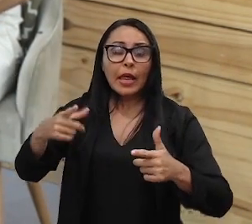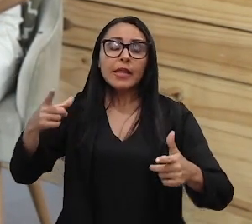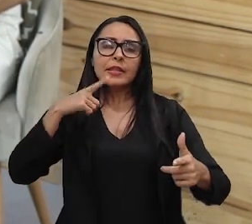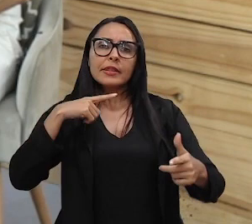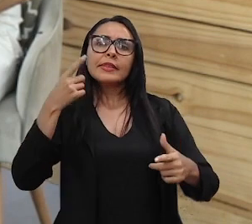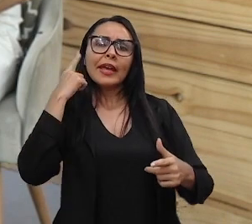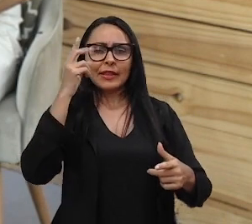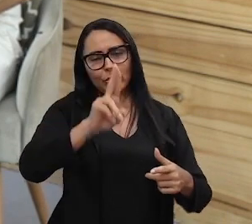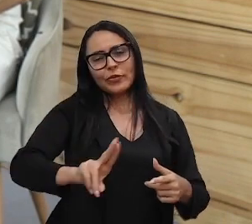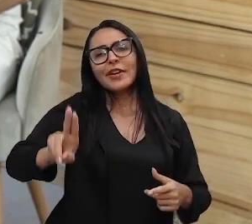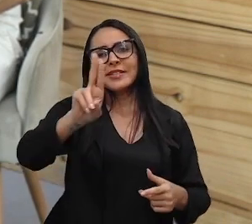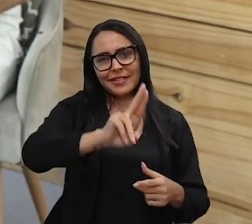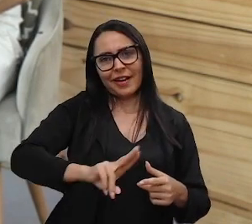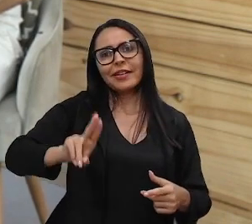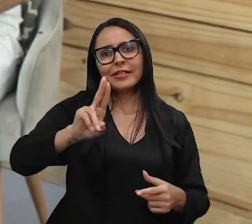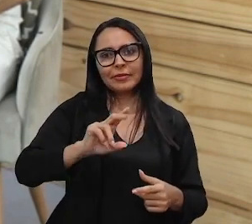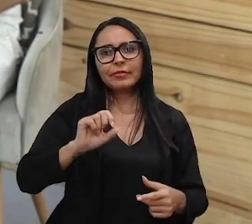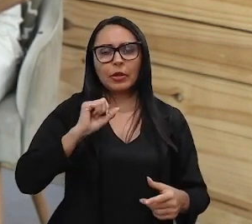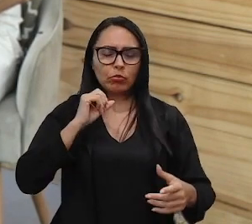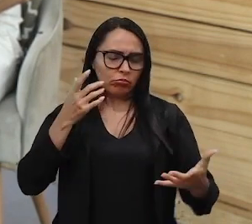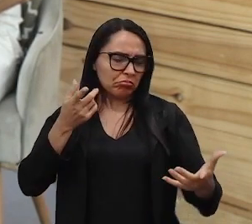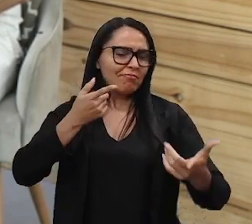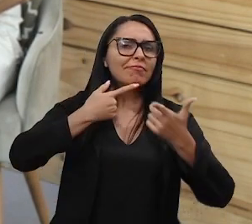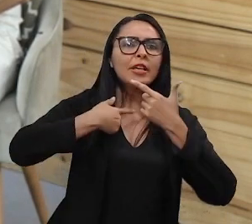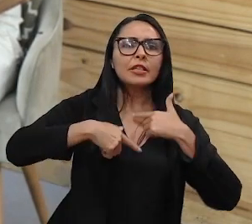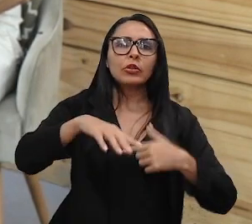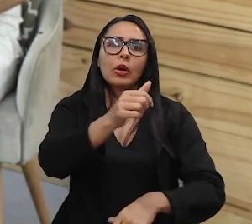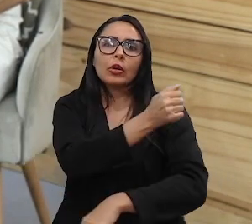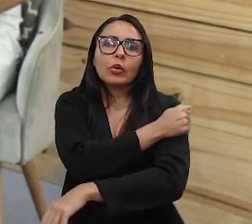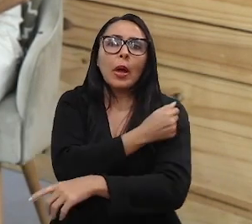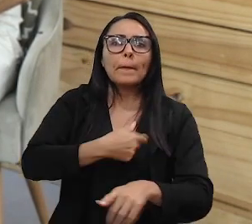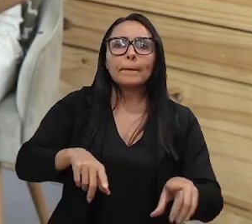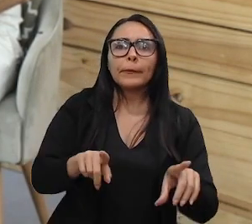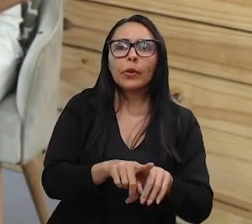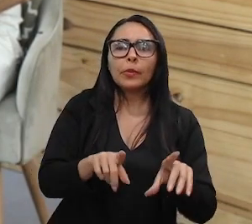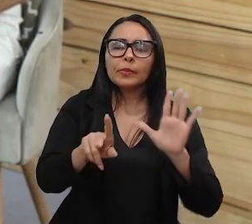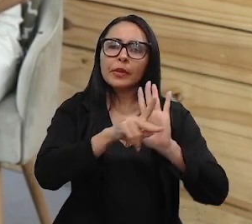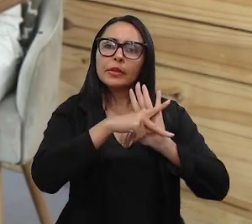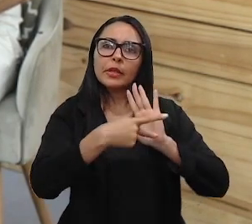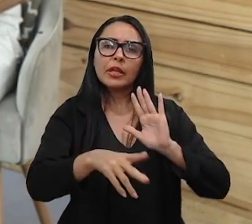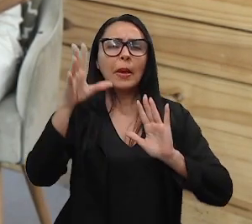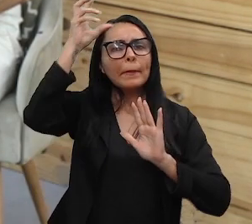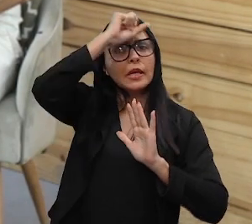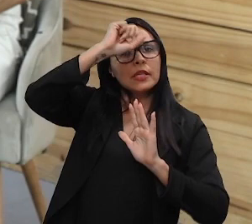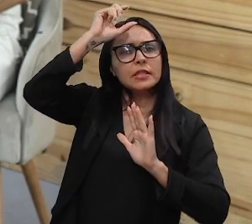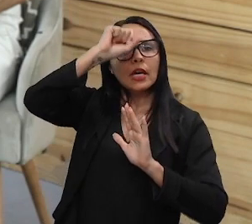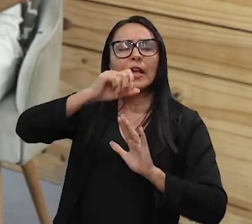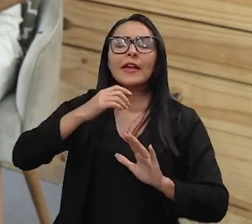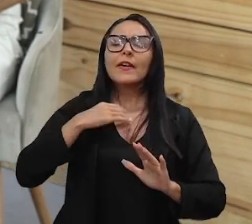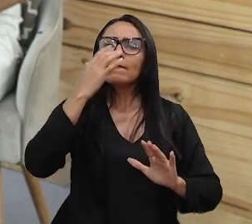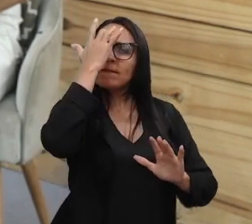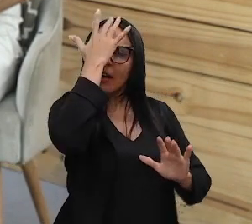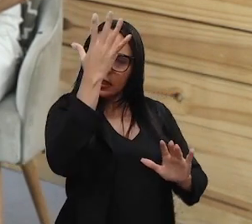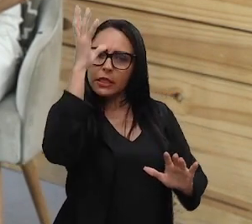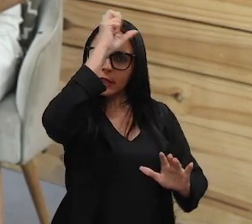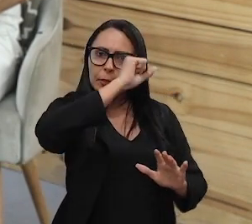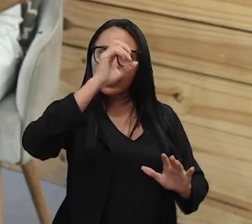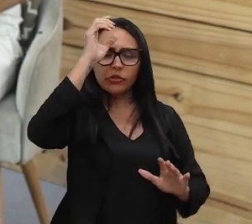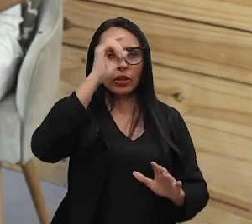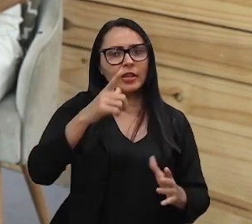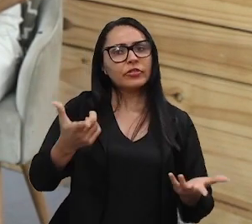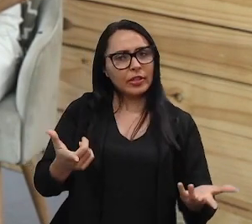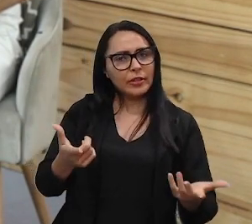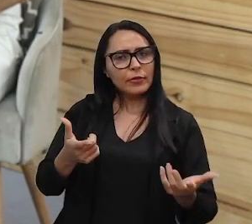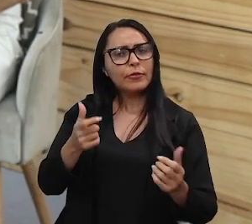universidade esse desejo dos alunos, e é uma própria tendência humana de aprendizagem. Tudo aquilo que pode facilitar a nossa aprendizagem, a gente tende a